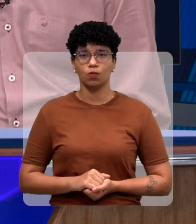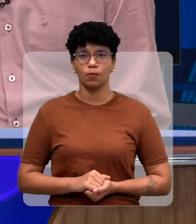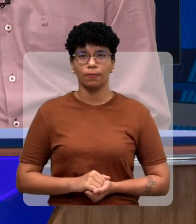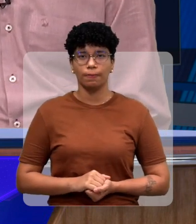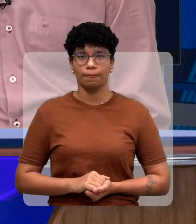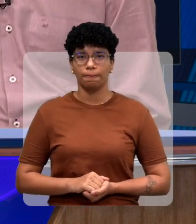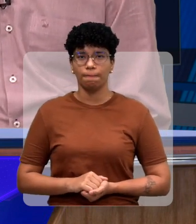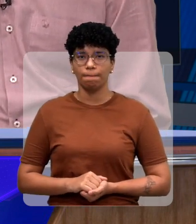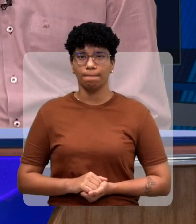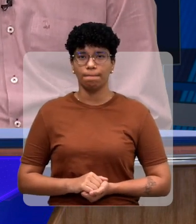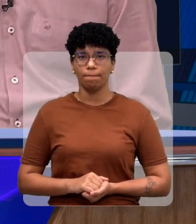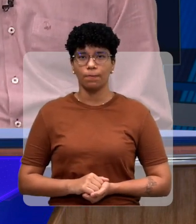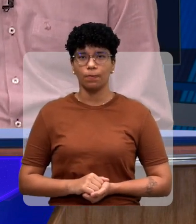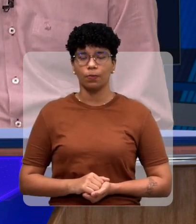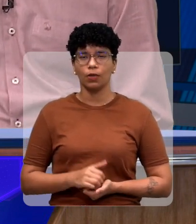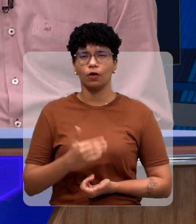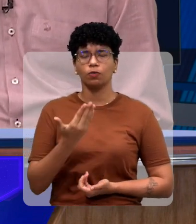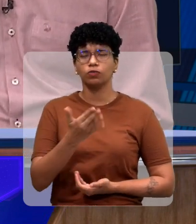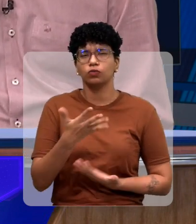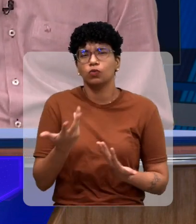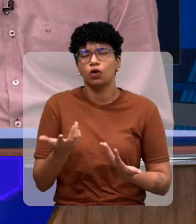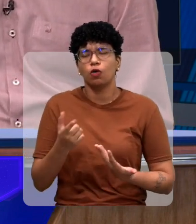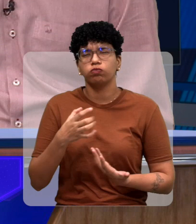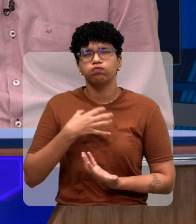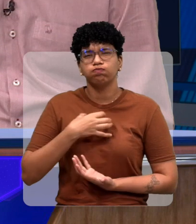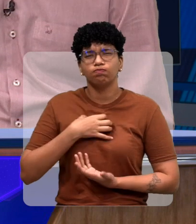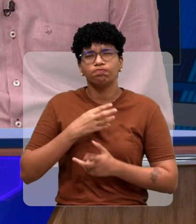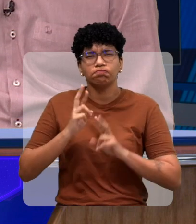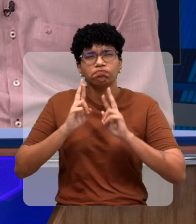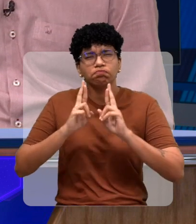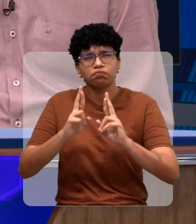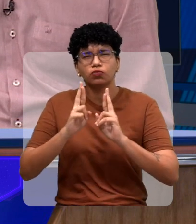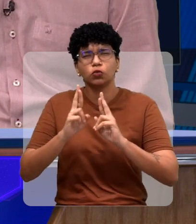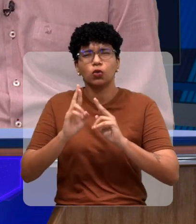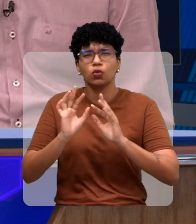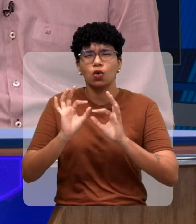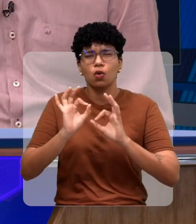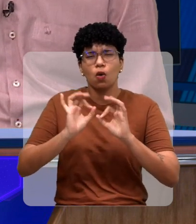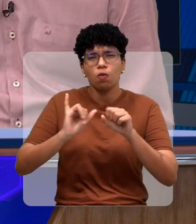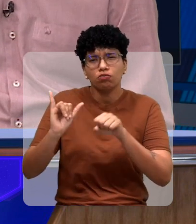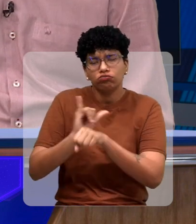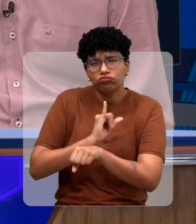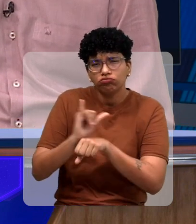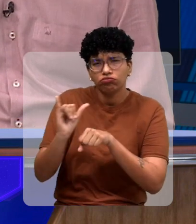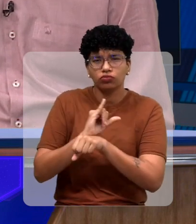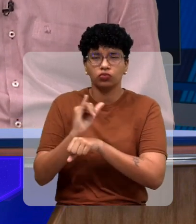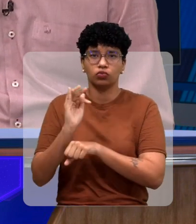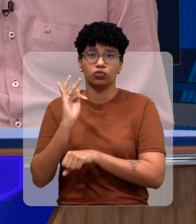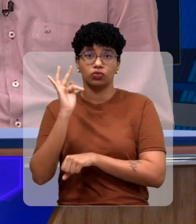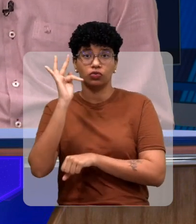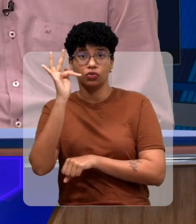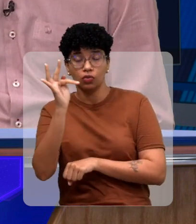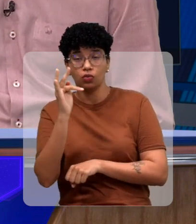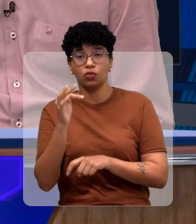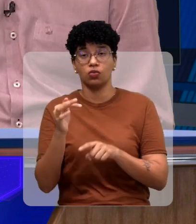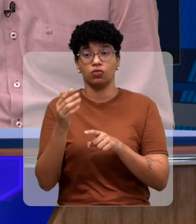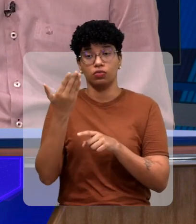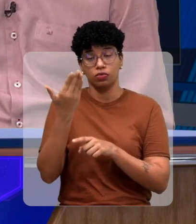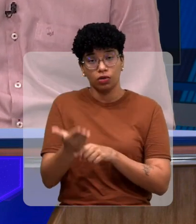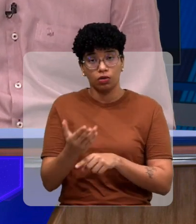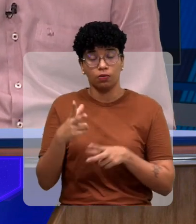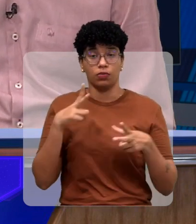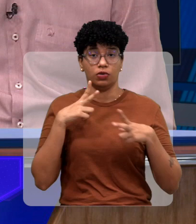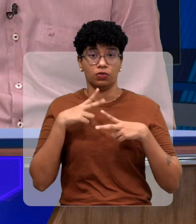você Antônio Carlos qual é a sua perspectiva de vida o que você planeja para o futuro tanto seu como da